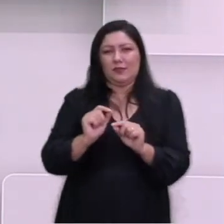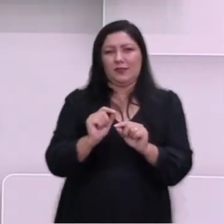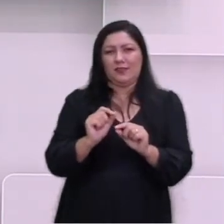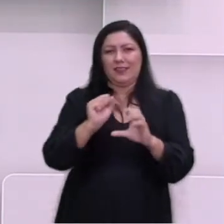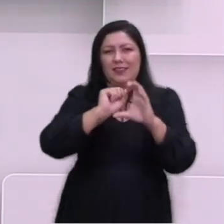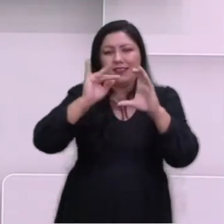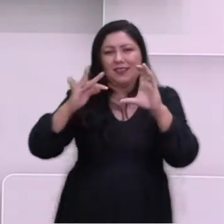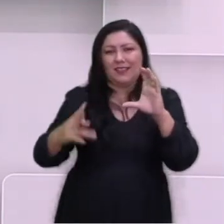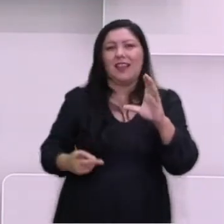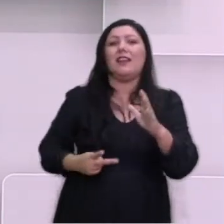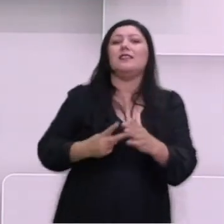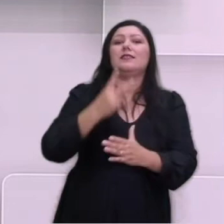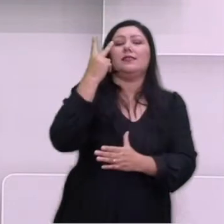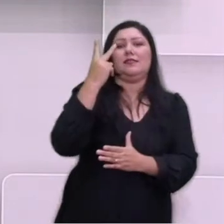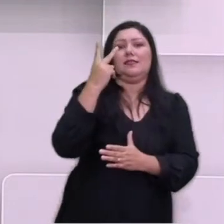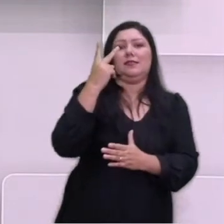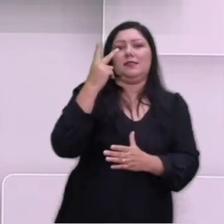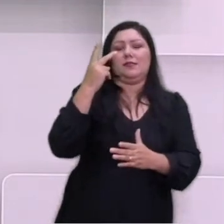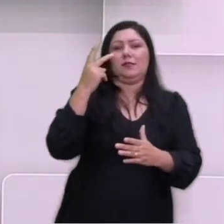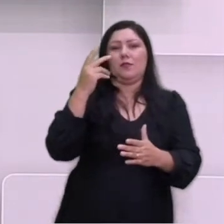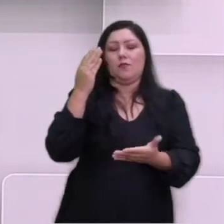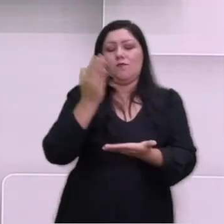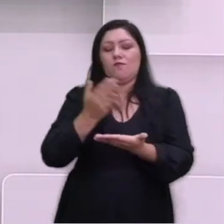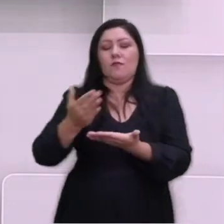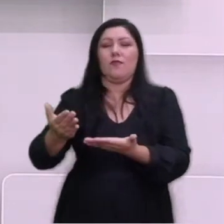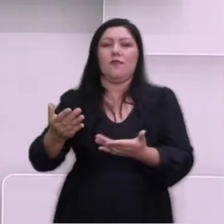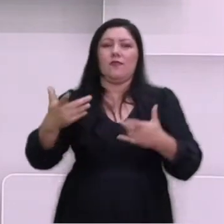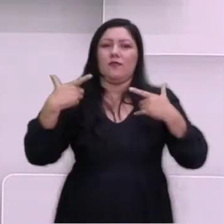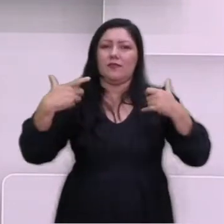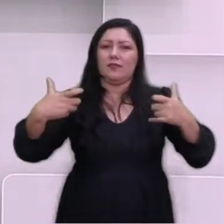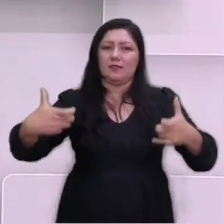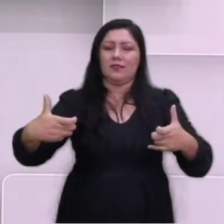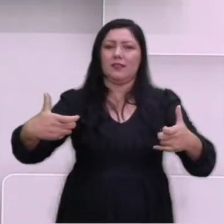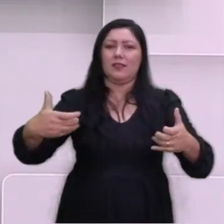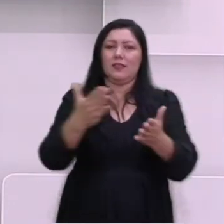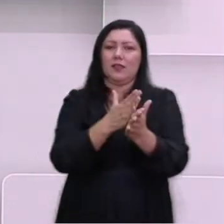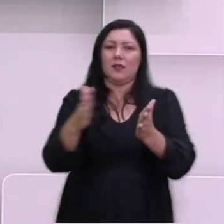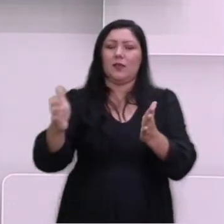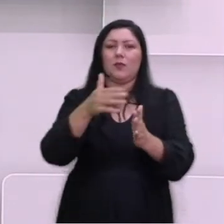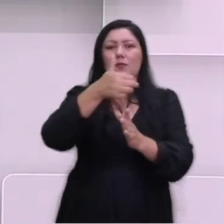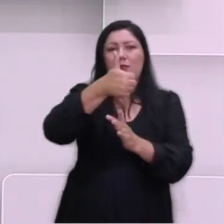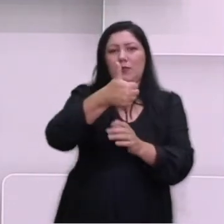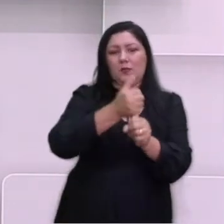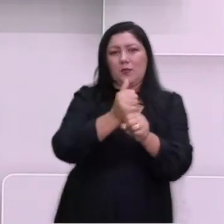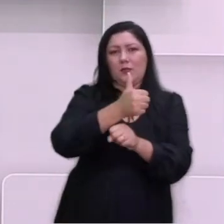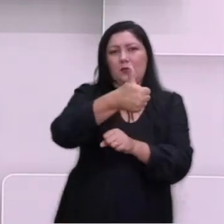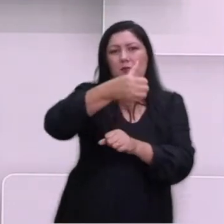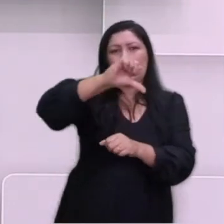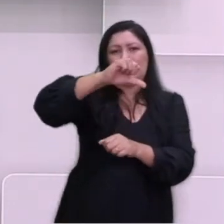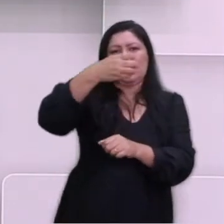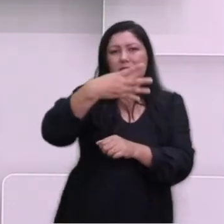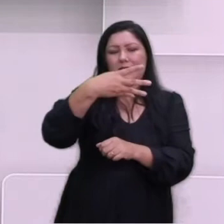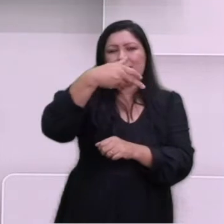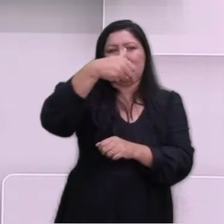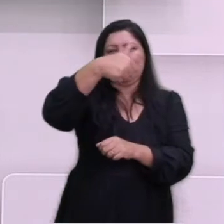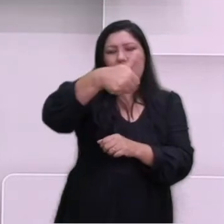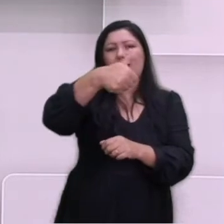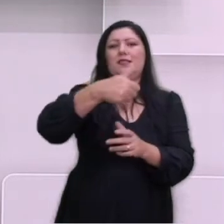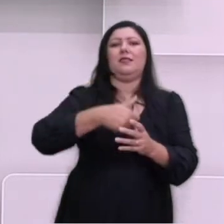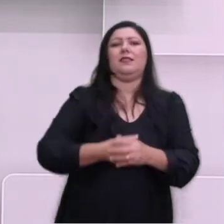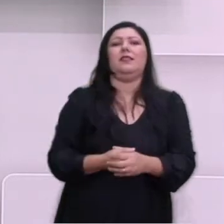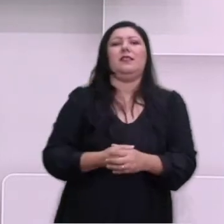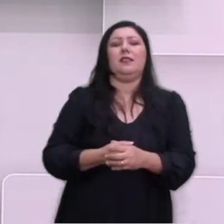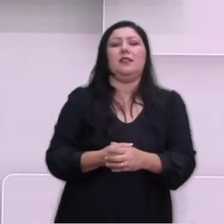da guerra e essa etapa inicia entre 1941 com a invasão da União Soviética pelos alemães